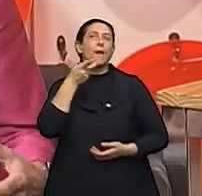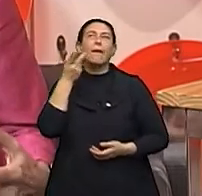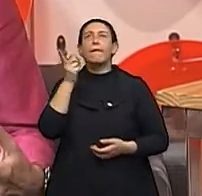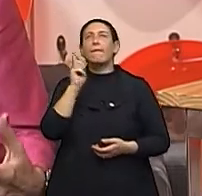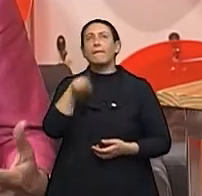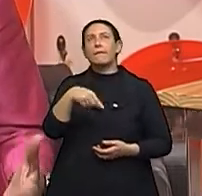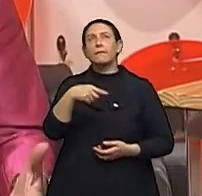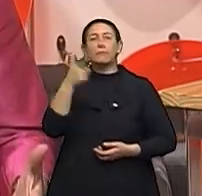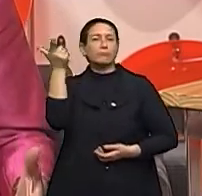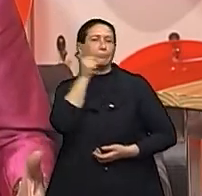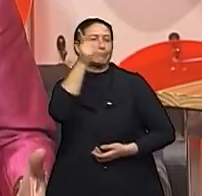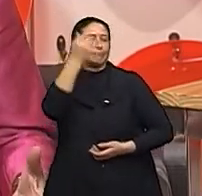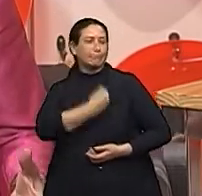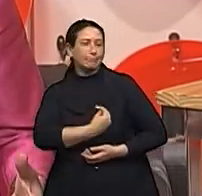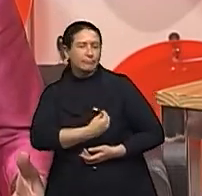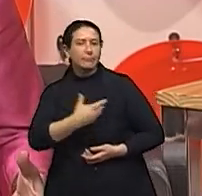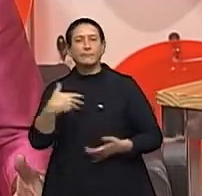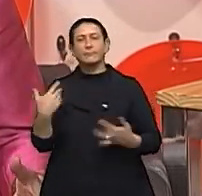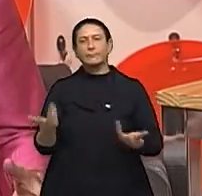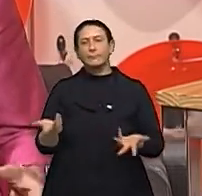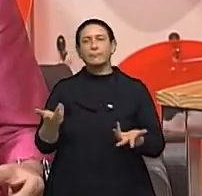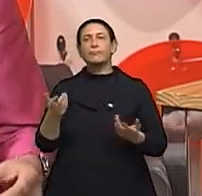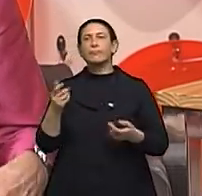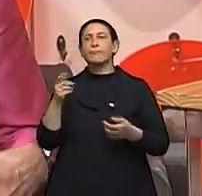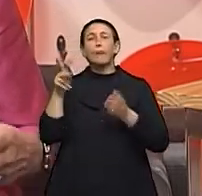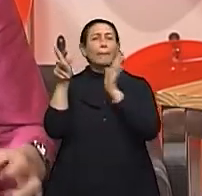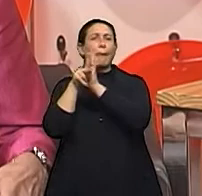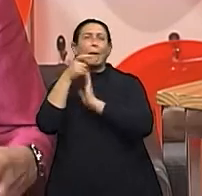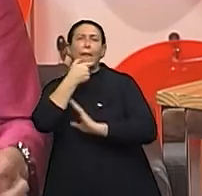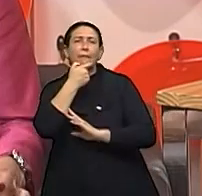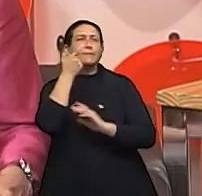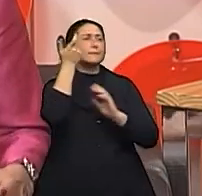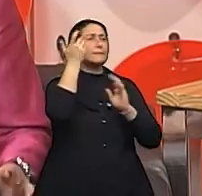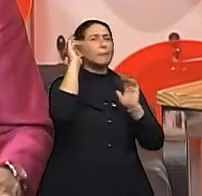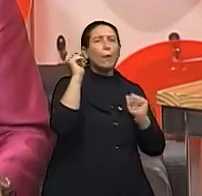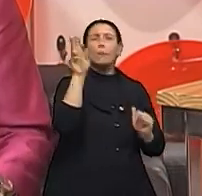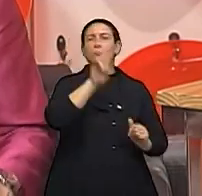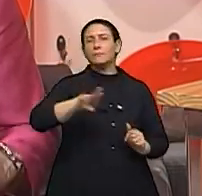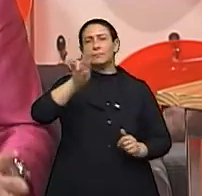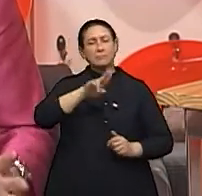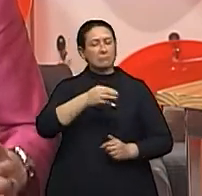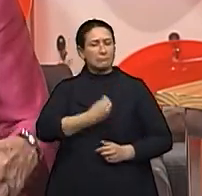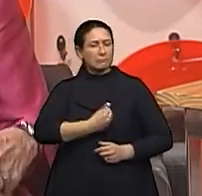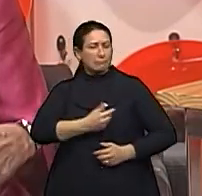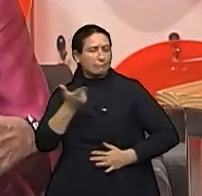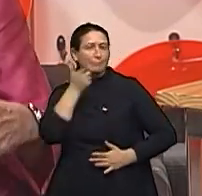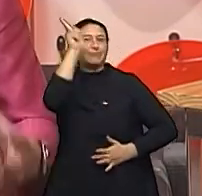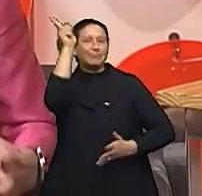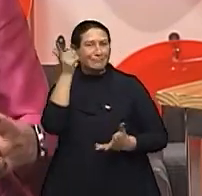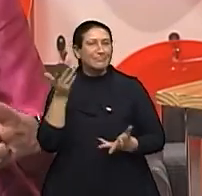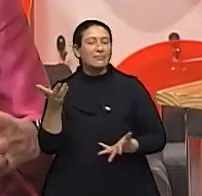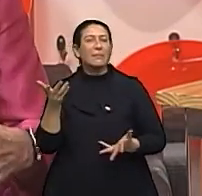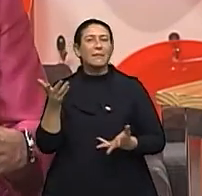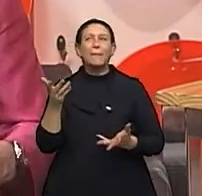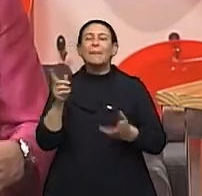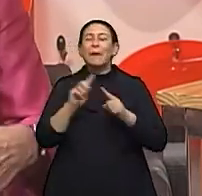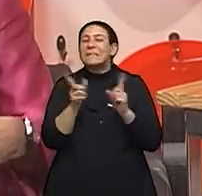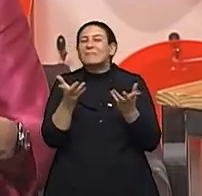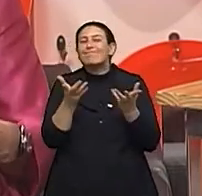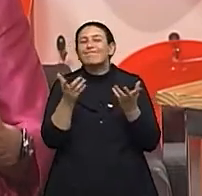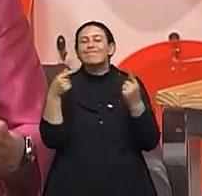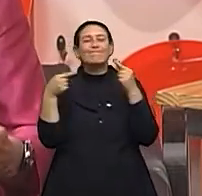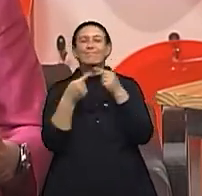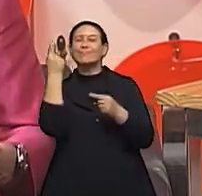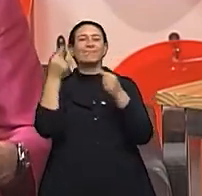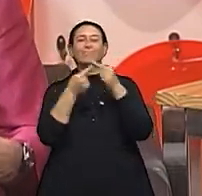ou survivors, em inglês, e não é uma palavra que era cômoda para as